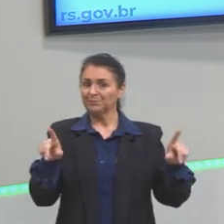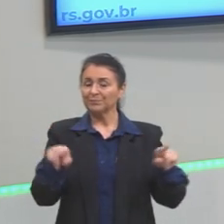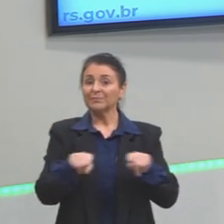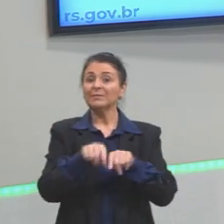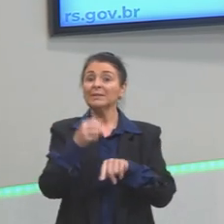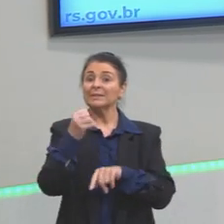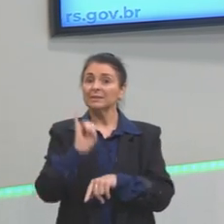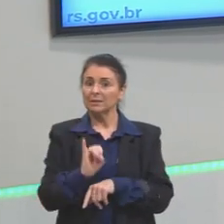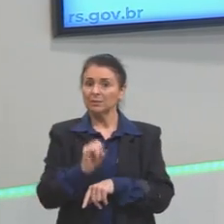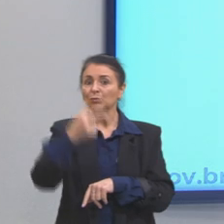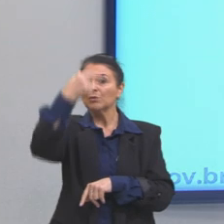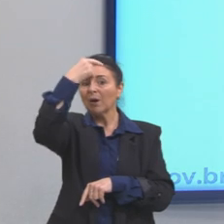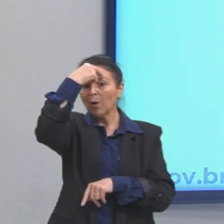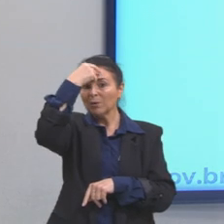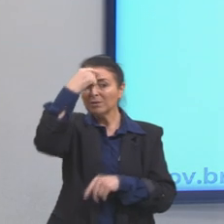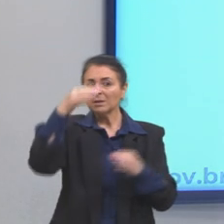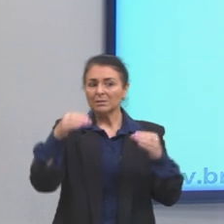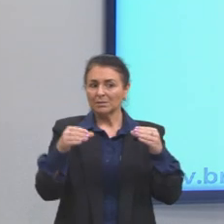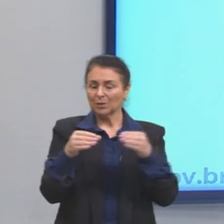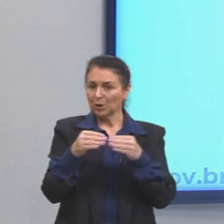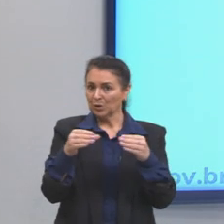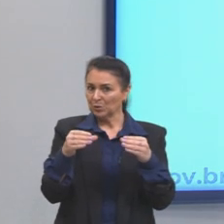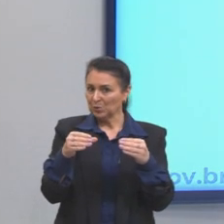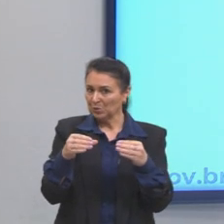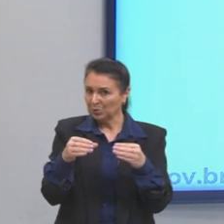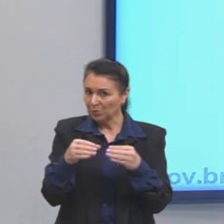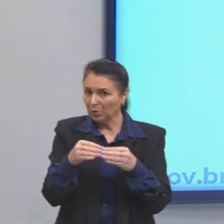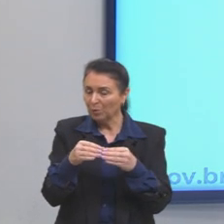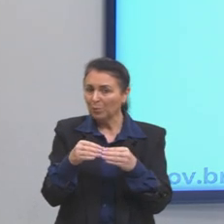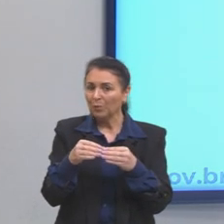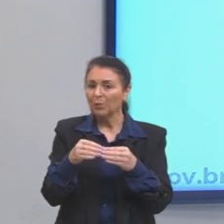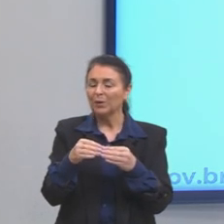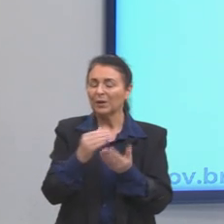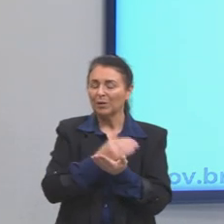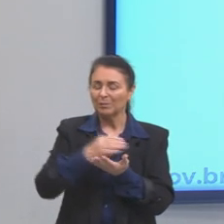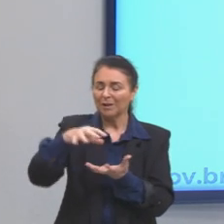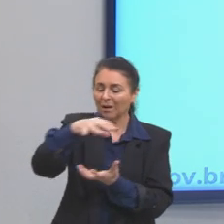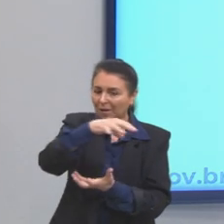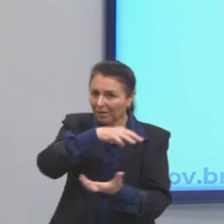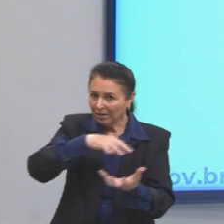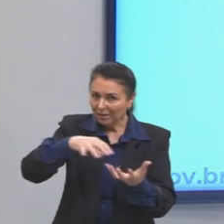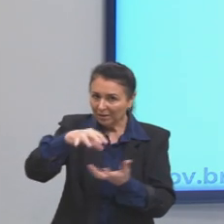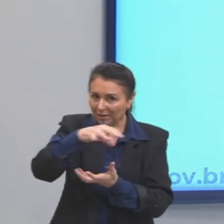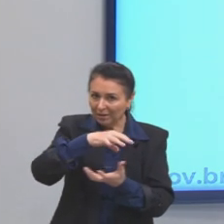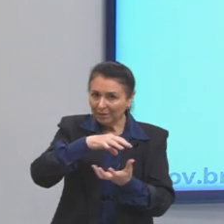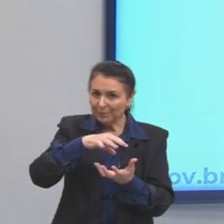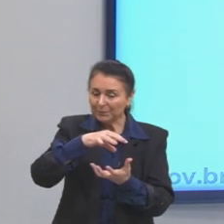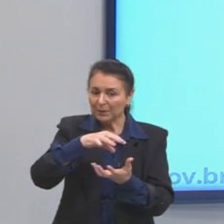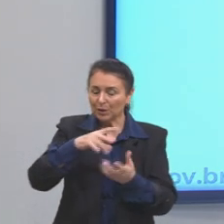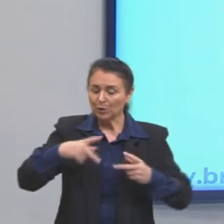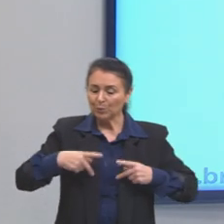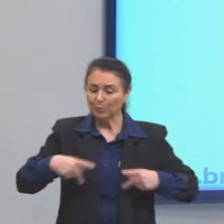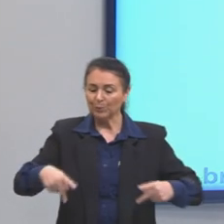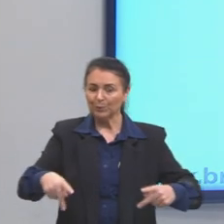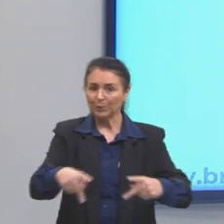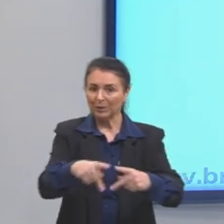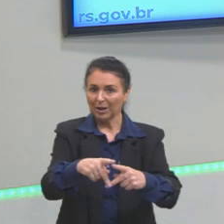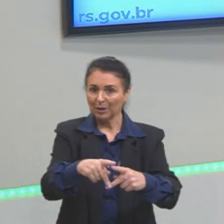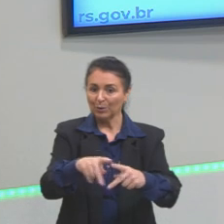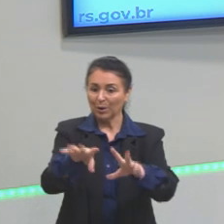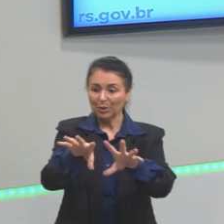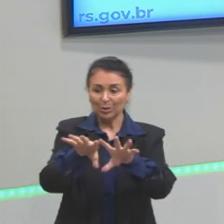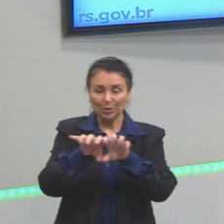consciência de classe que ocorreria a revolução e o proletariado tomaria,